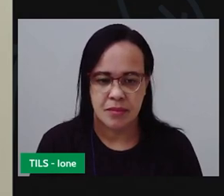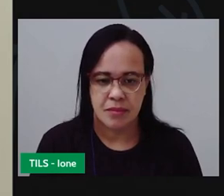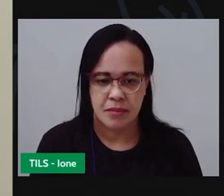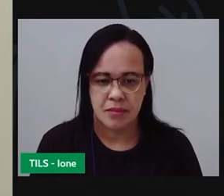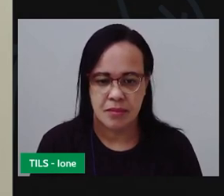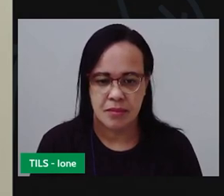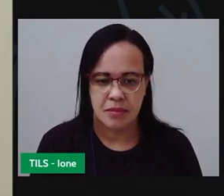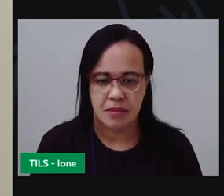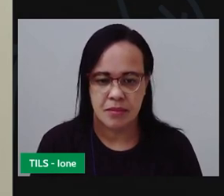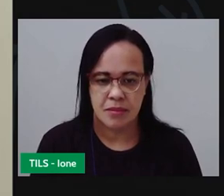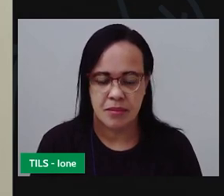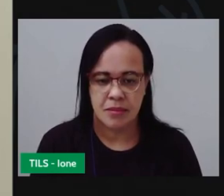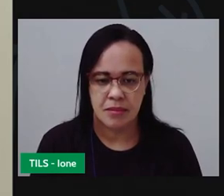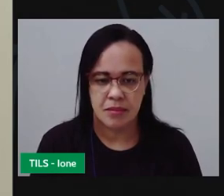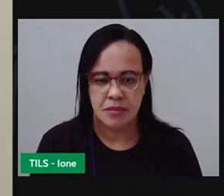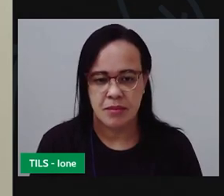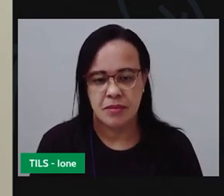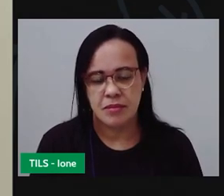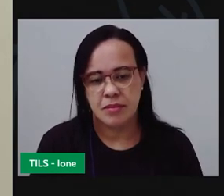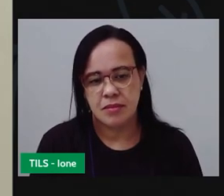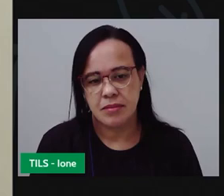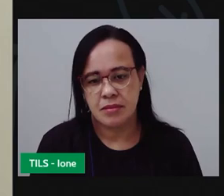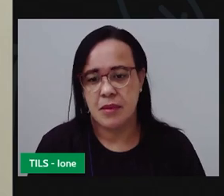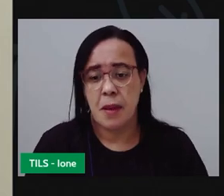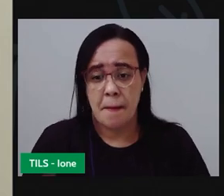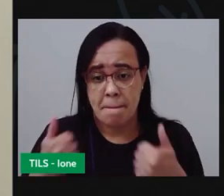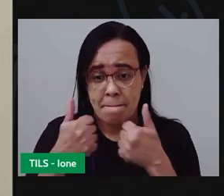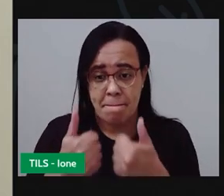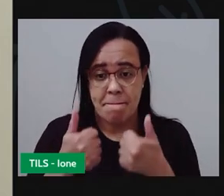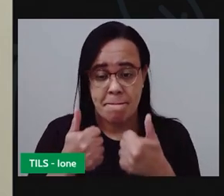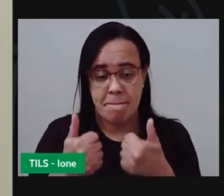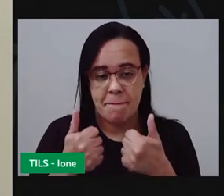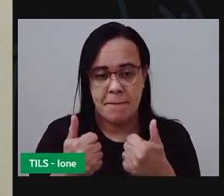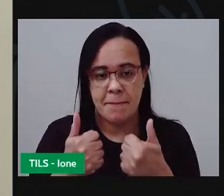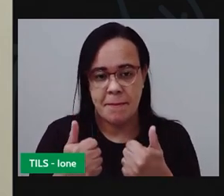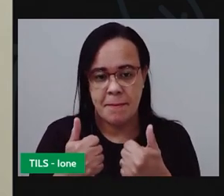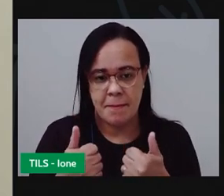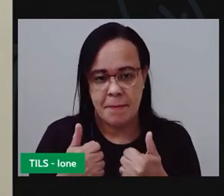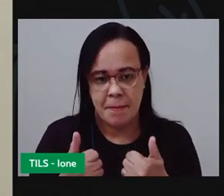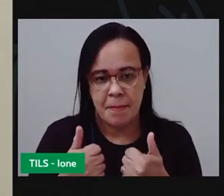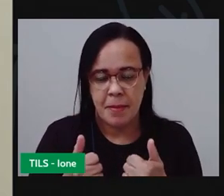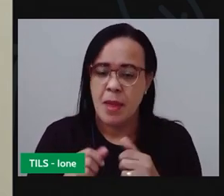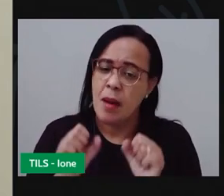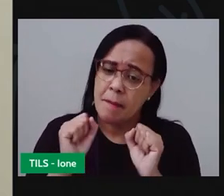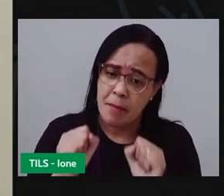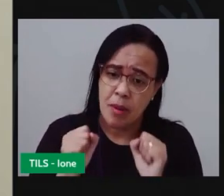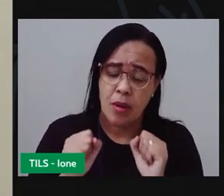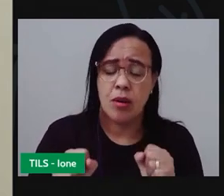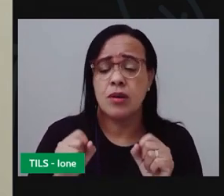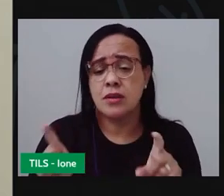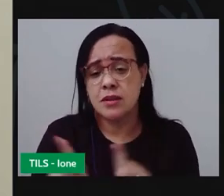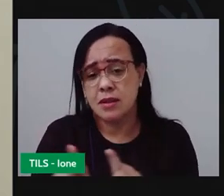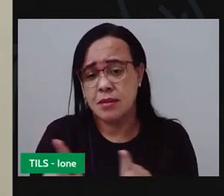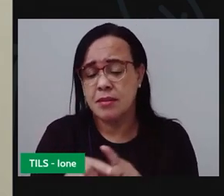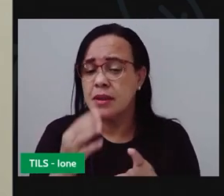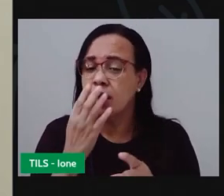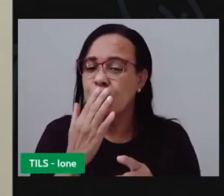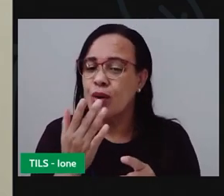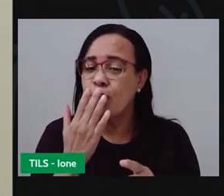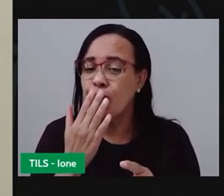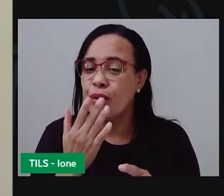para que ele fique bem preso você pode usar fita colorida para deixar ele bem bonito